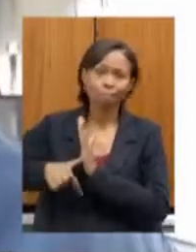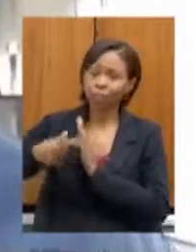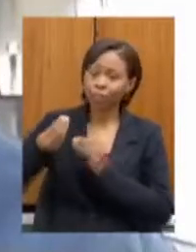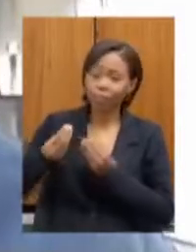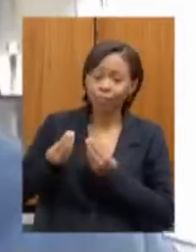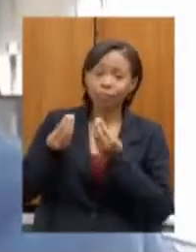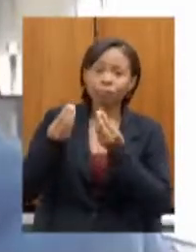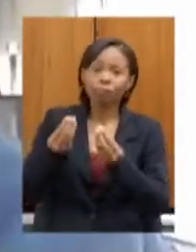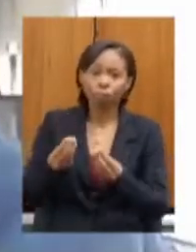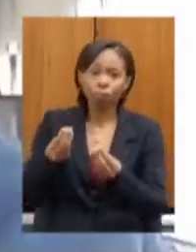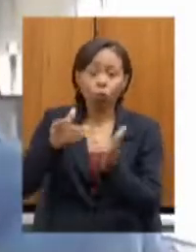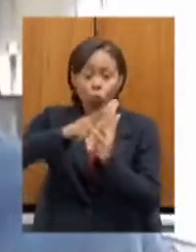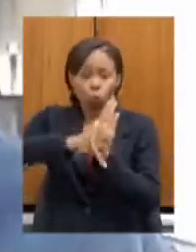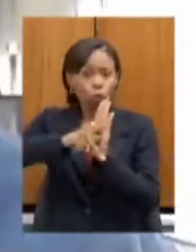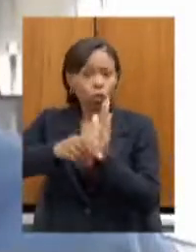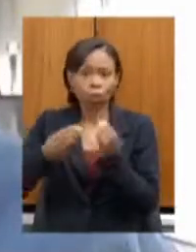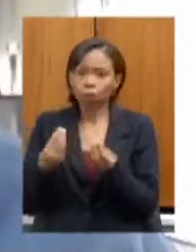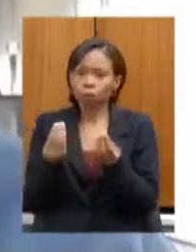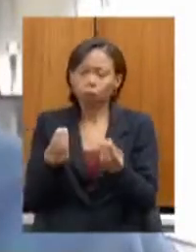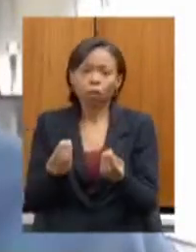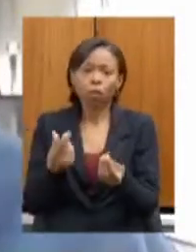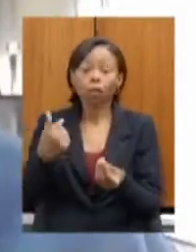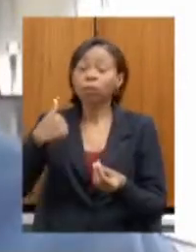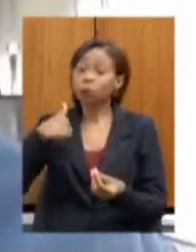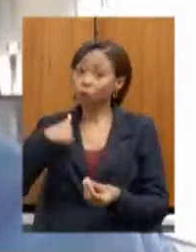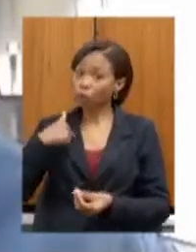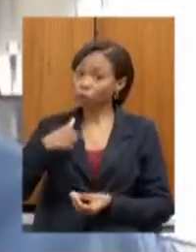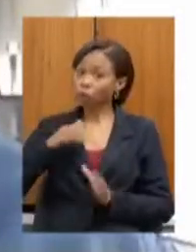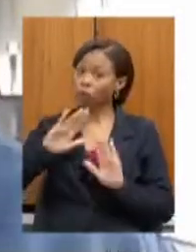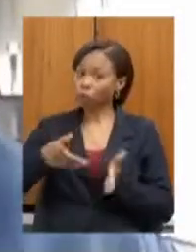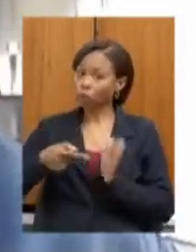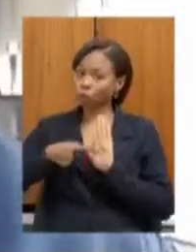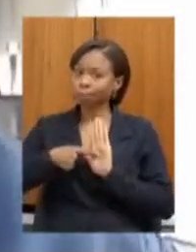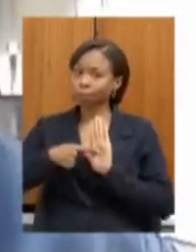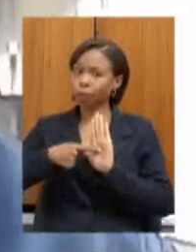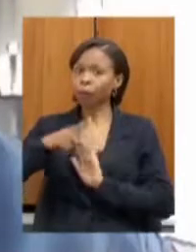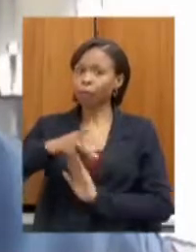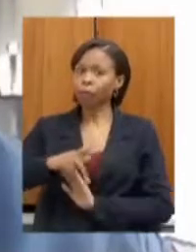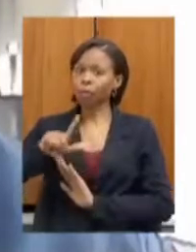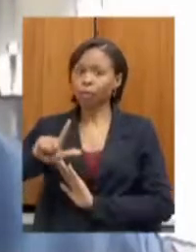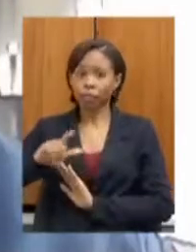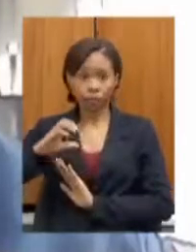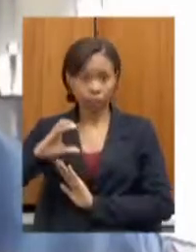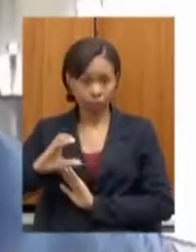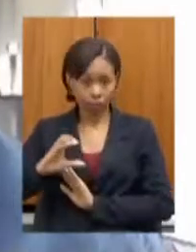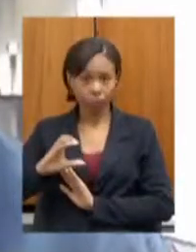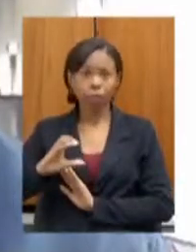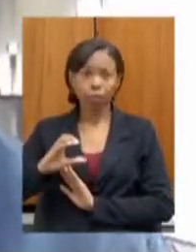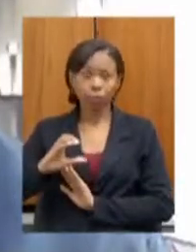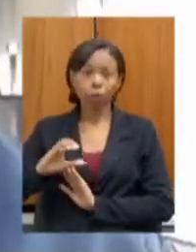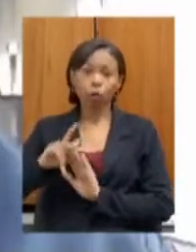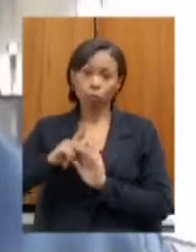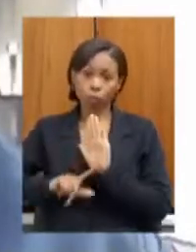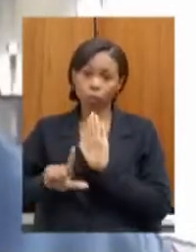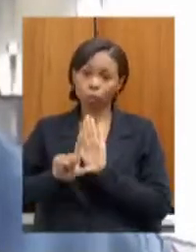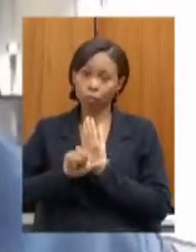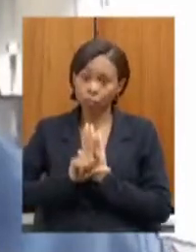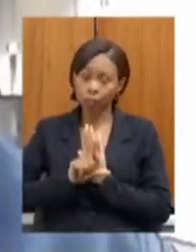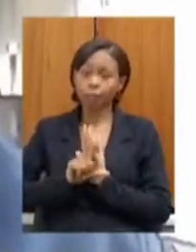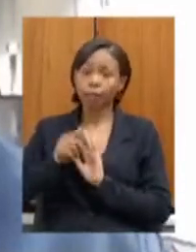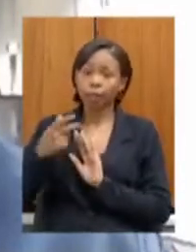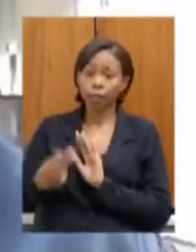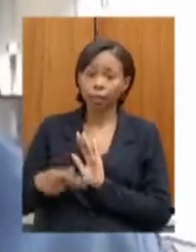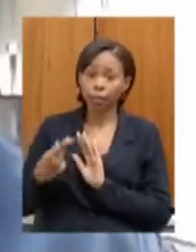o projeto eu apresentei um PLC na Assembleia instituindo o PDDI